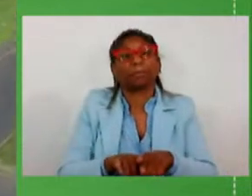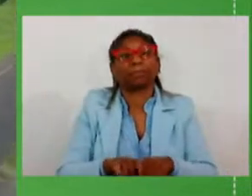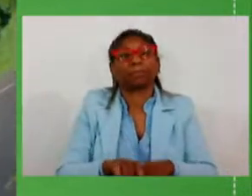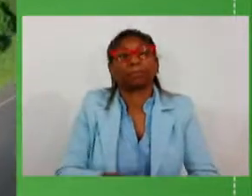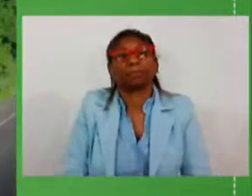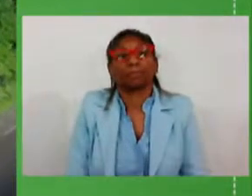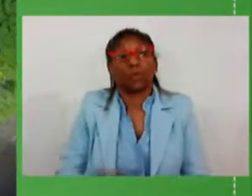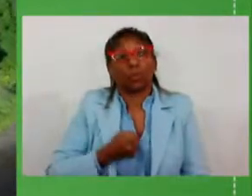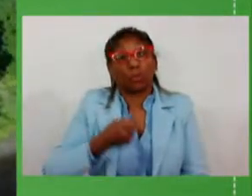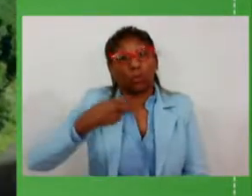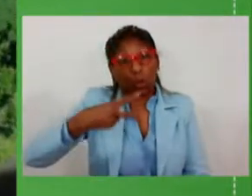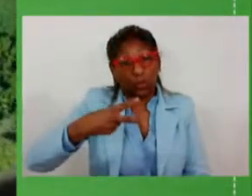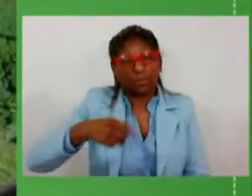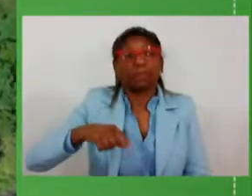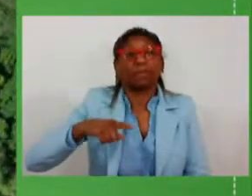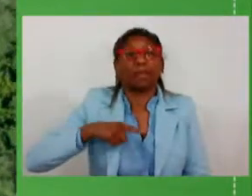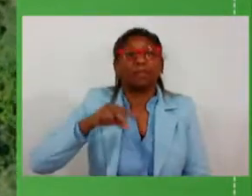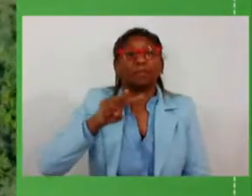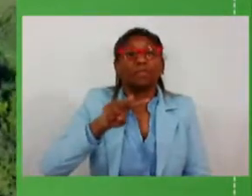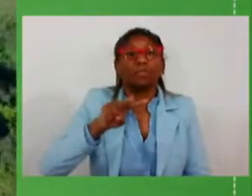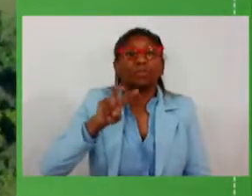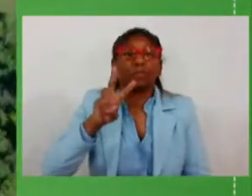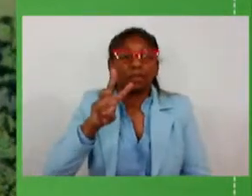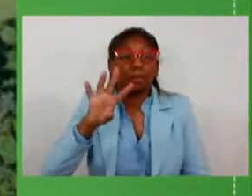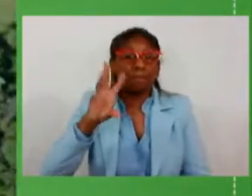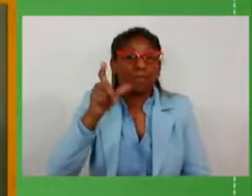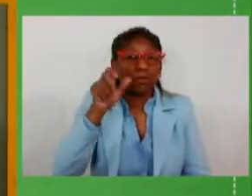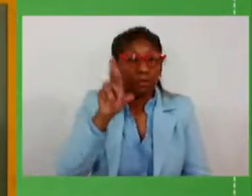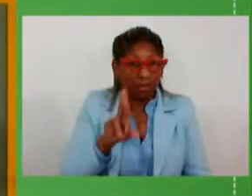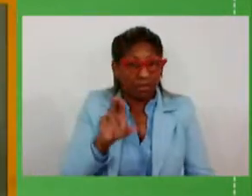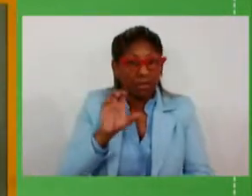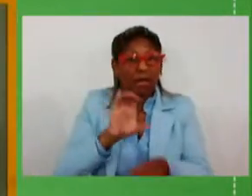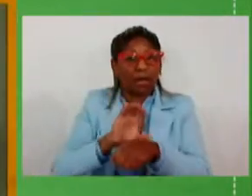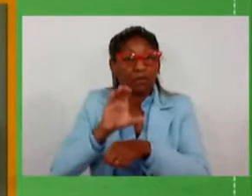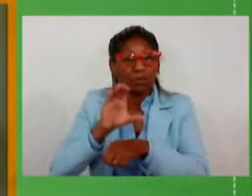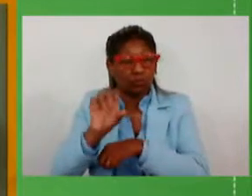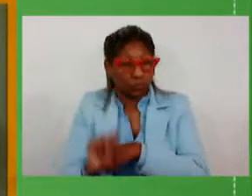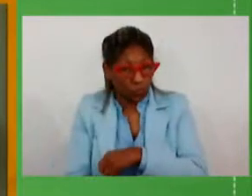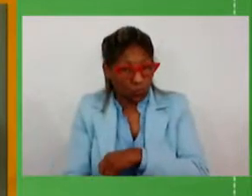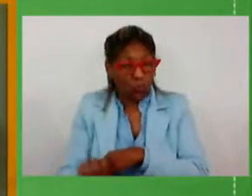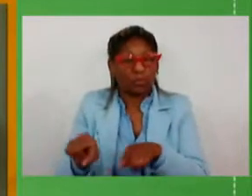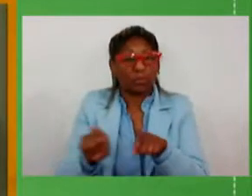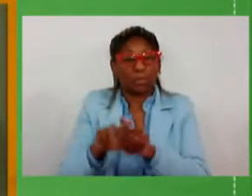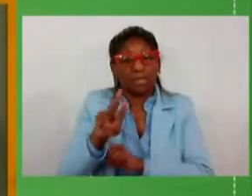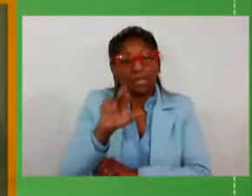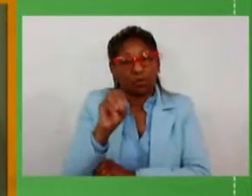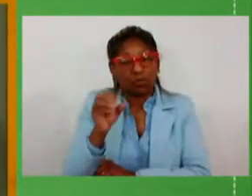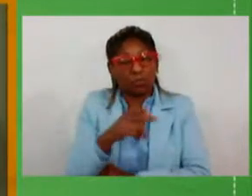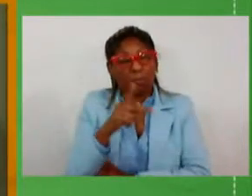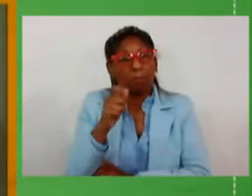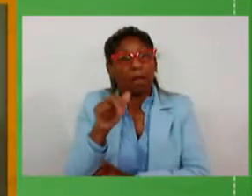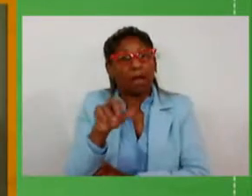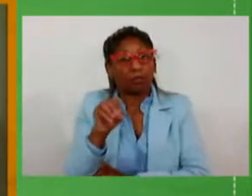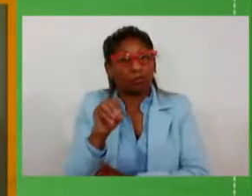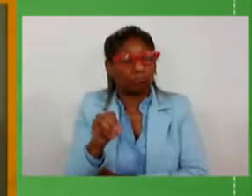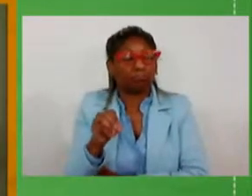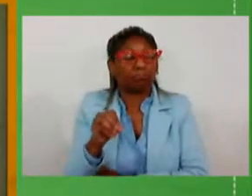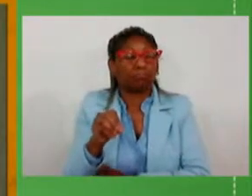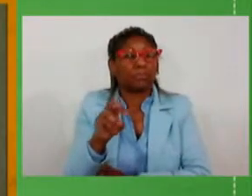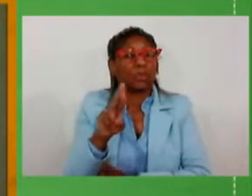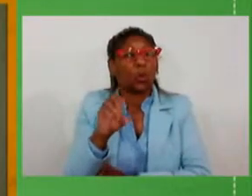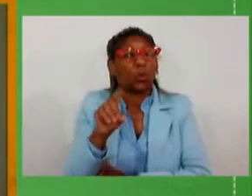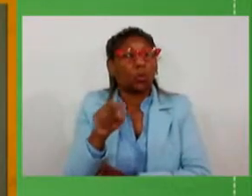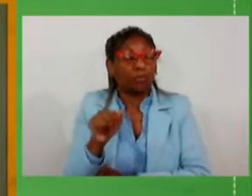23 milhões de reais da conclusão da ligação entre Cachoeira do Sul e Rio Pardo na ERS 403 lotes